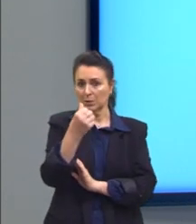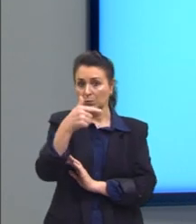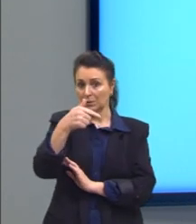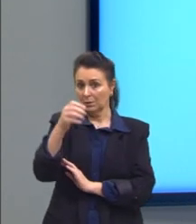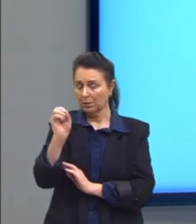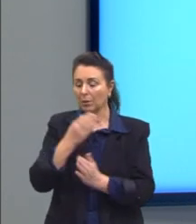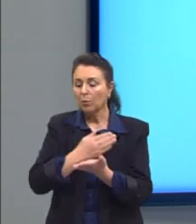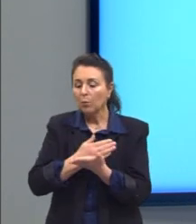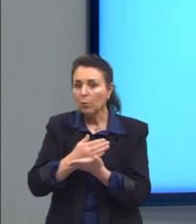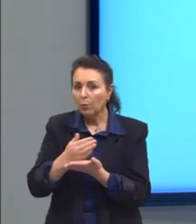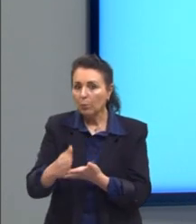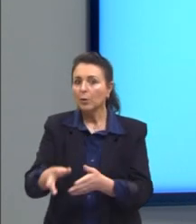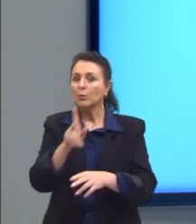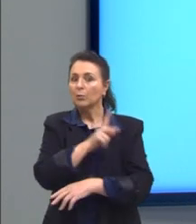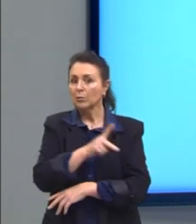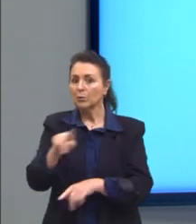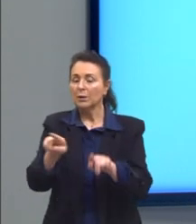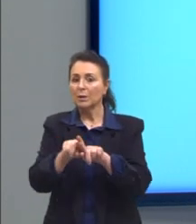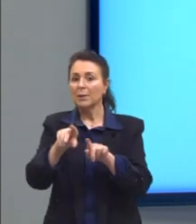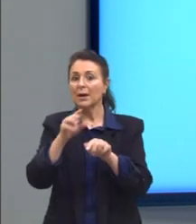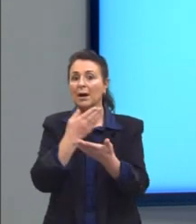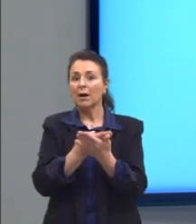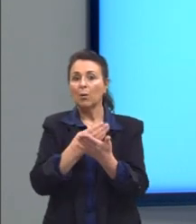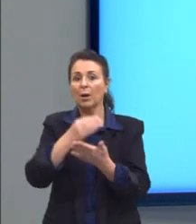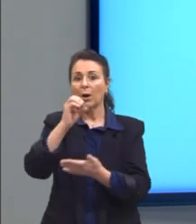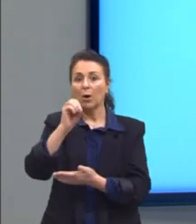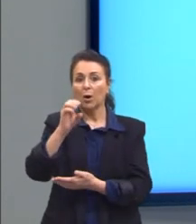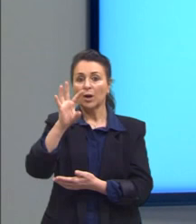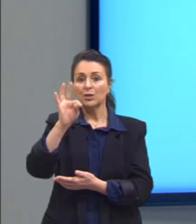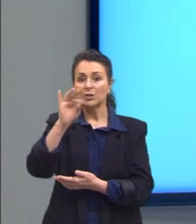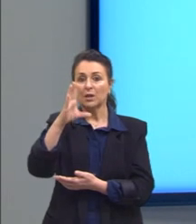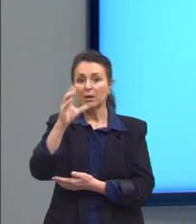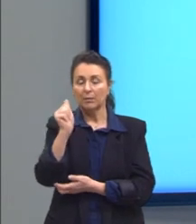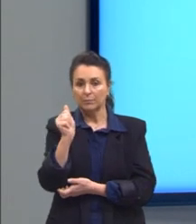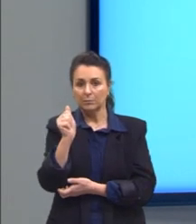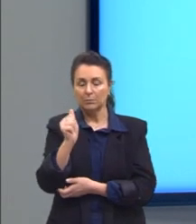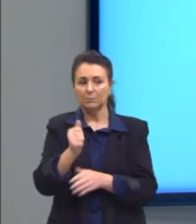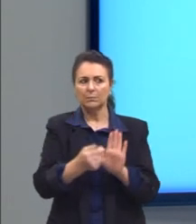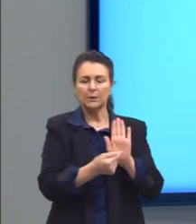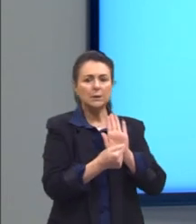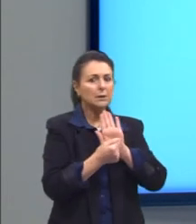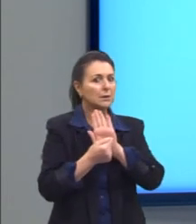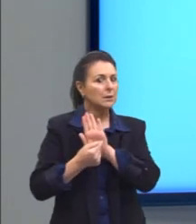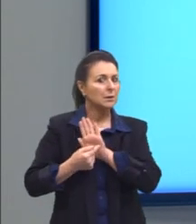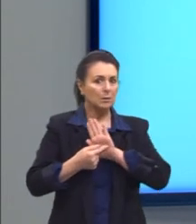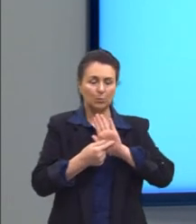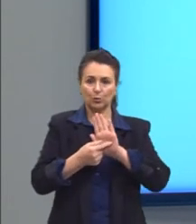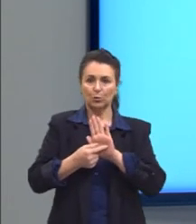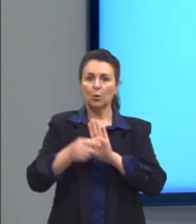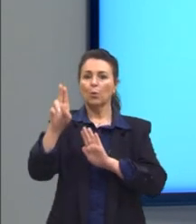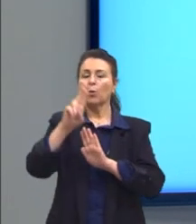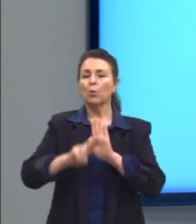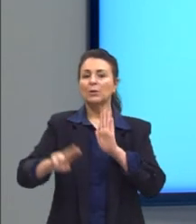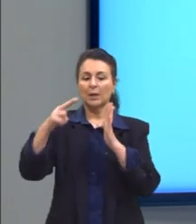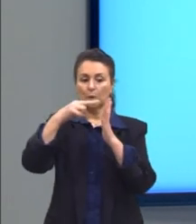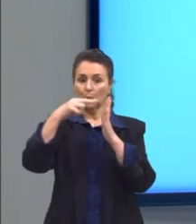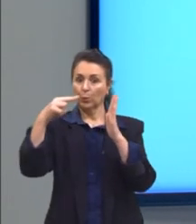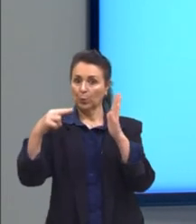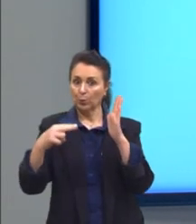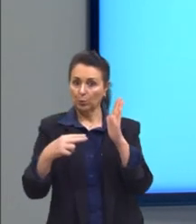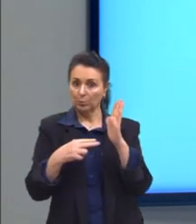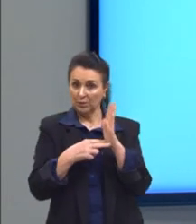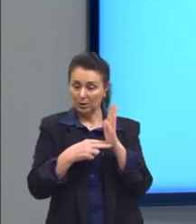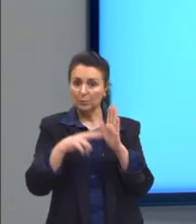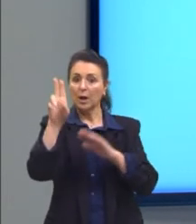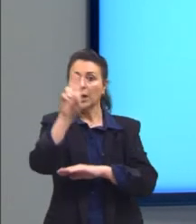começou a dar aulas de ótica. Nessa época, demonstrou como, através de um prisma, é possível separar a luz